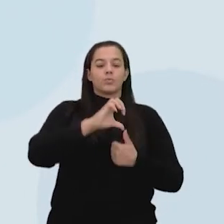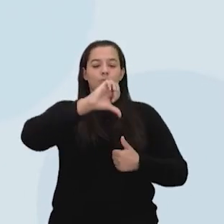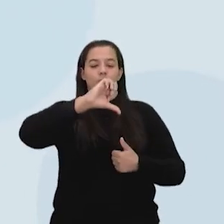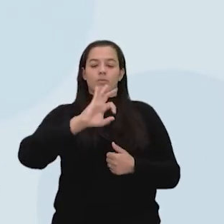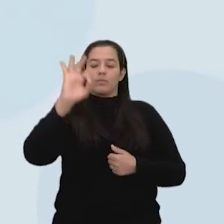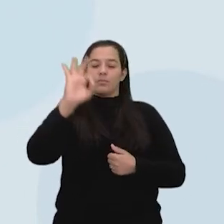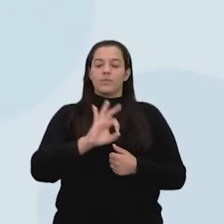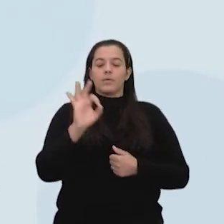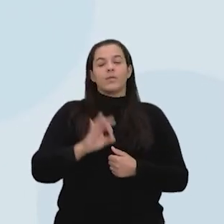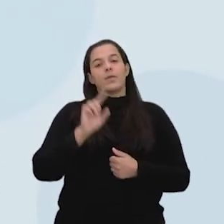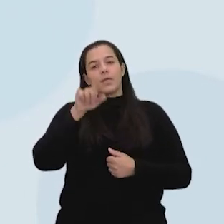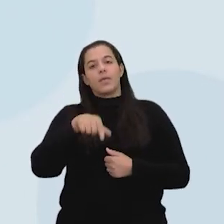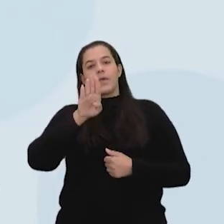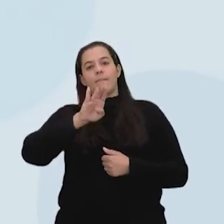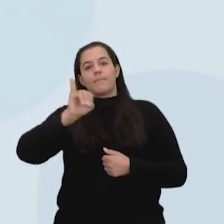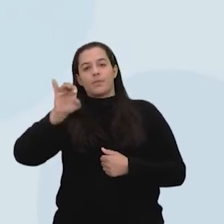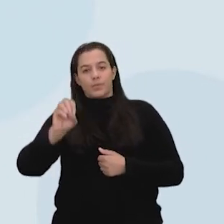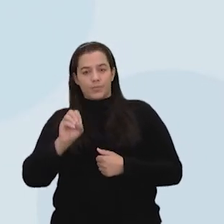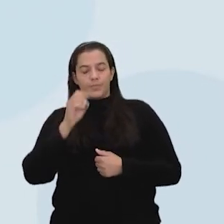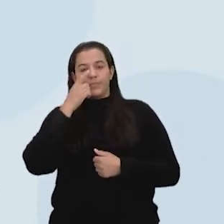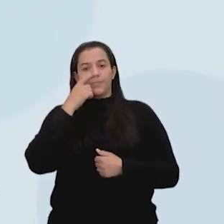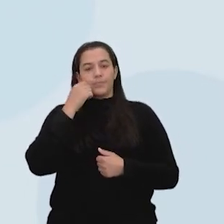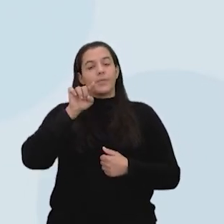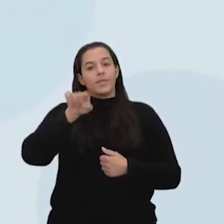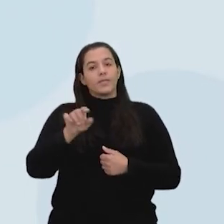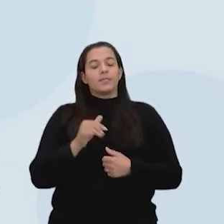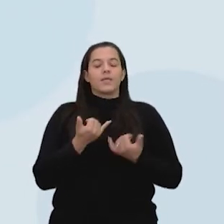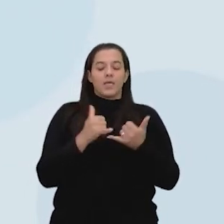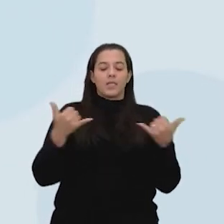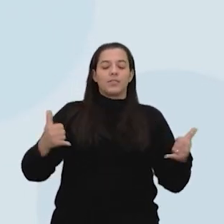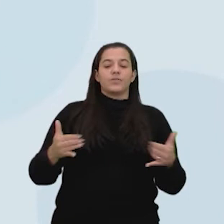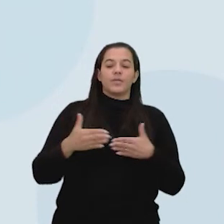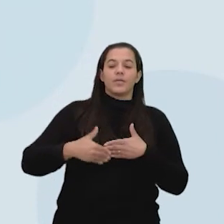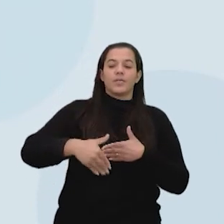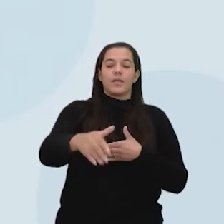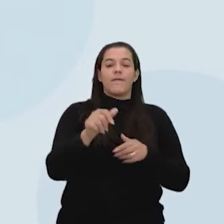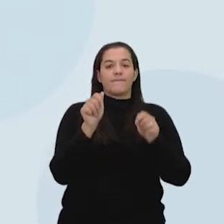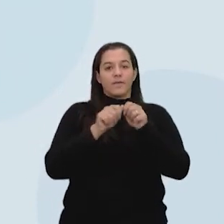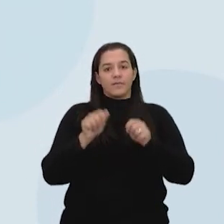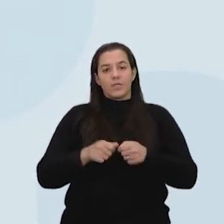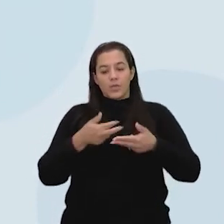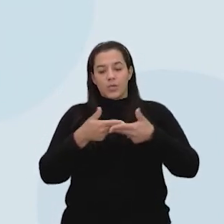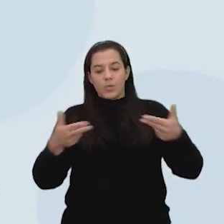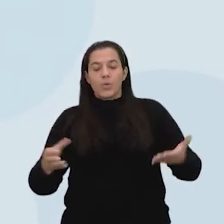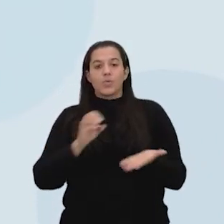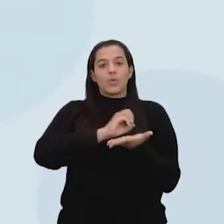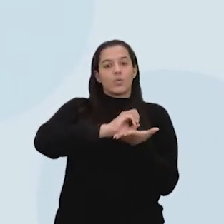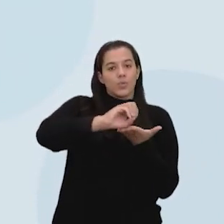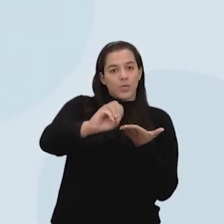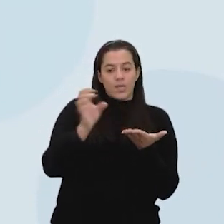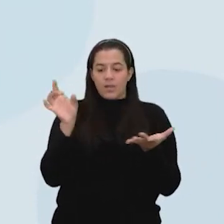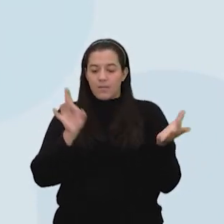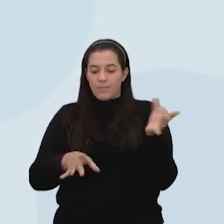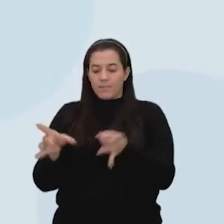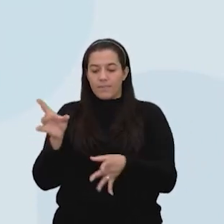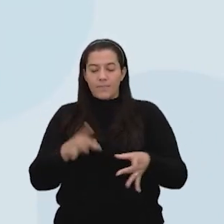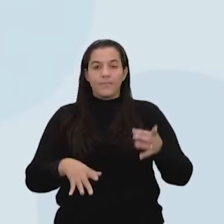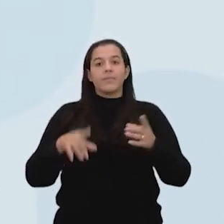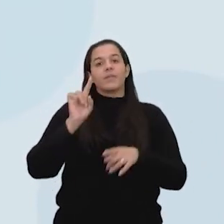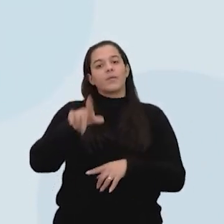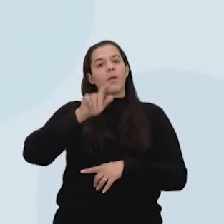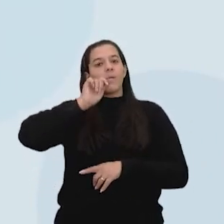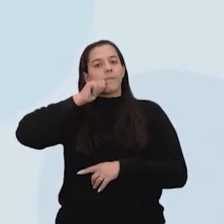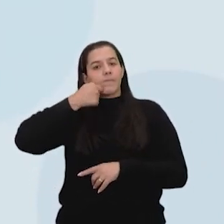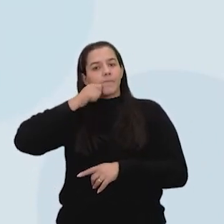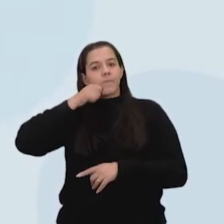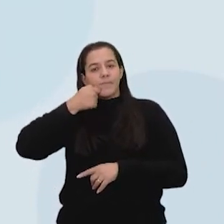é a biomassa. Este tipo de energia é produzido a partir de materiais orgânicos, a exemplo do bagaço da cana-de